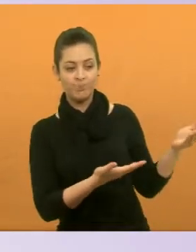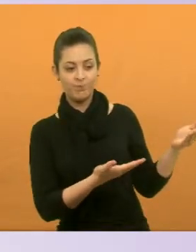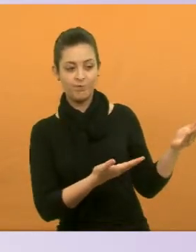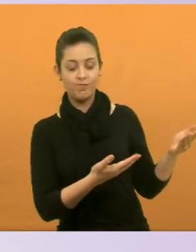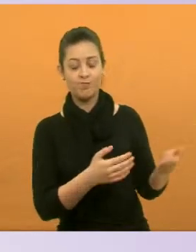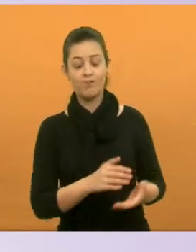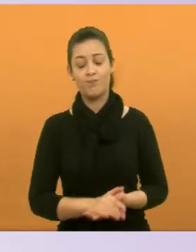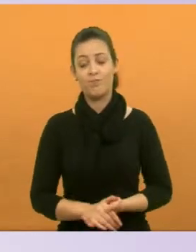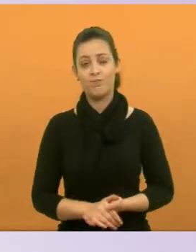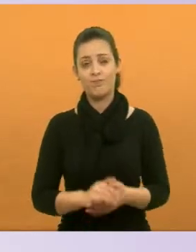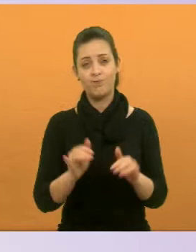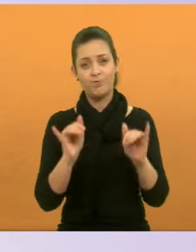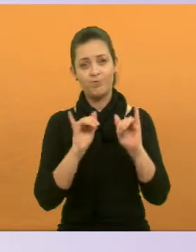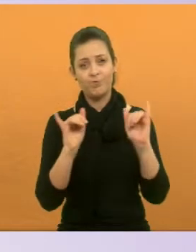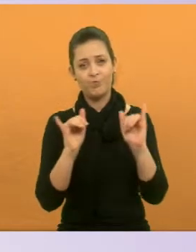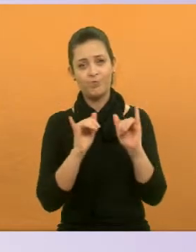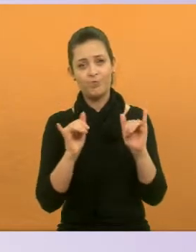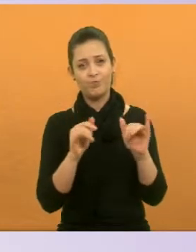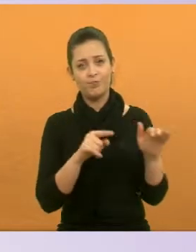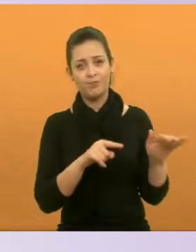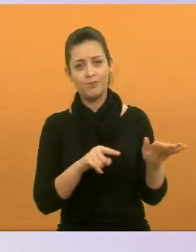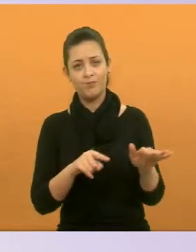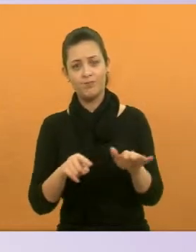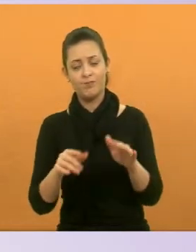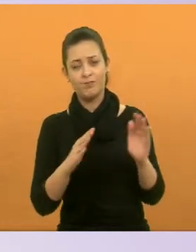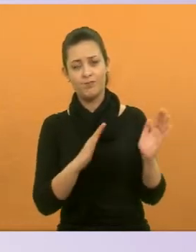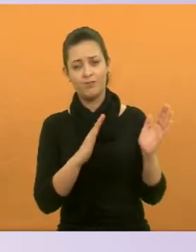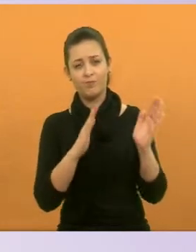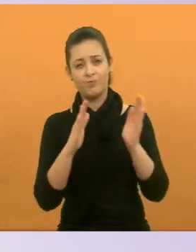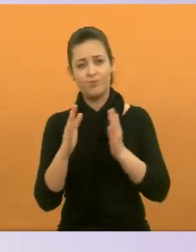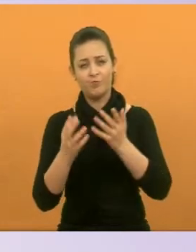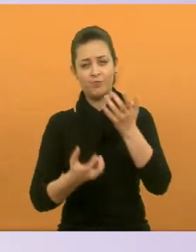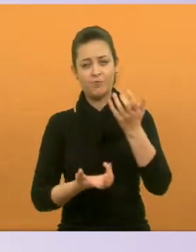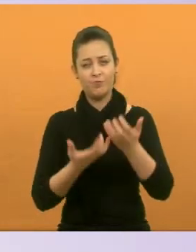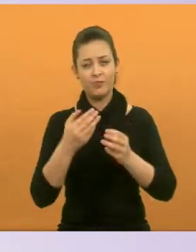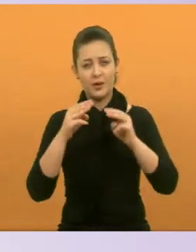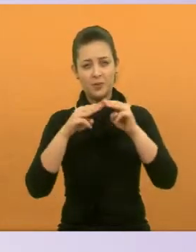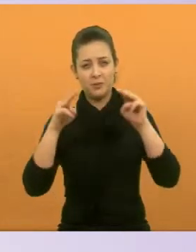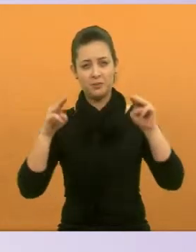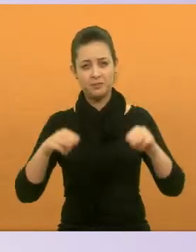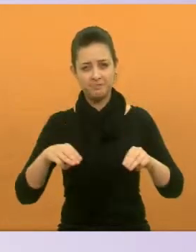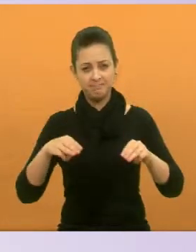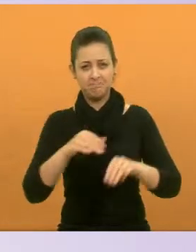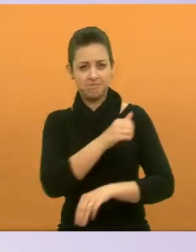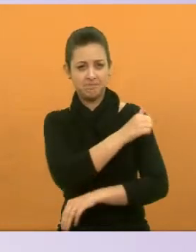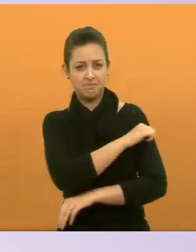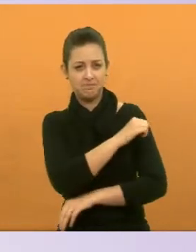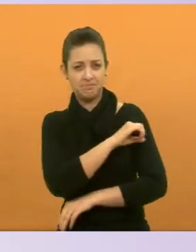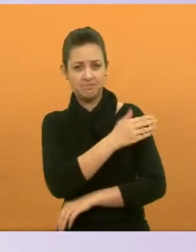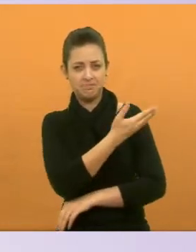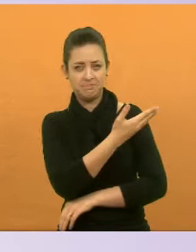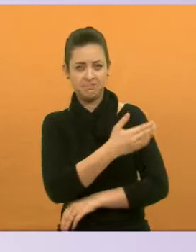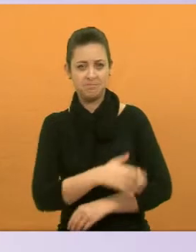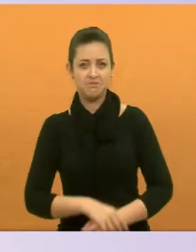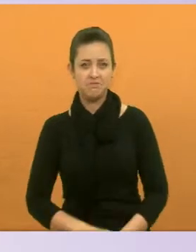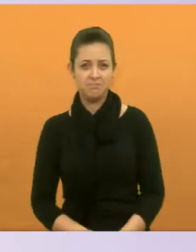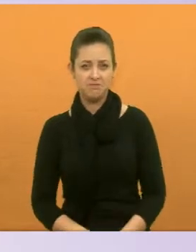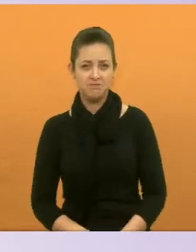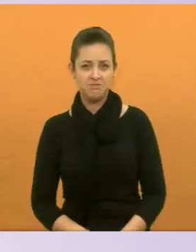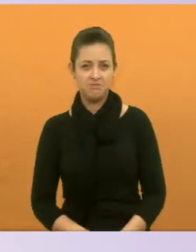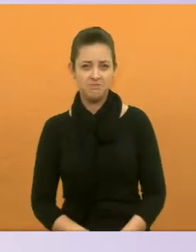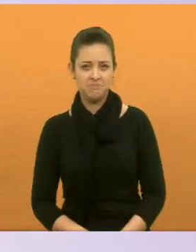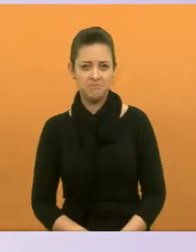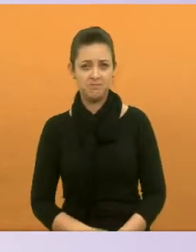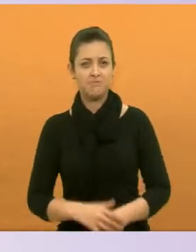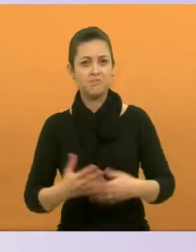Nós vimos noticiários essa semana o incêndio que destruiu o Museu Nacional do Rio de Janeiro. Infelizmente, as coisas aqui